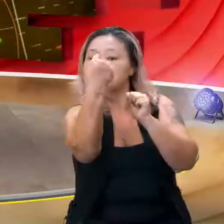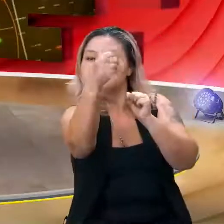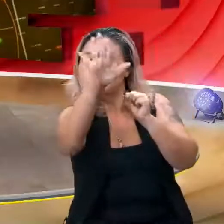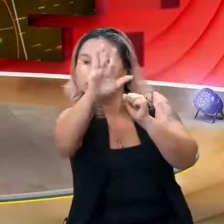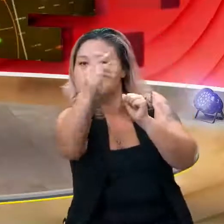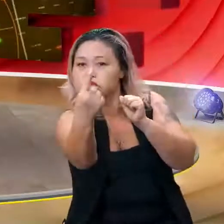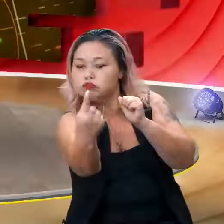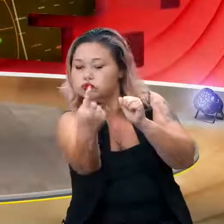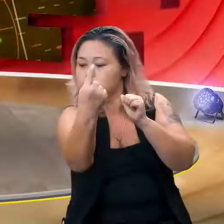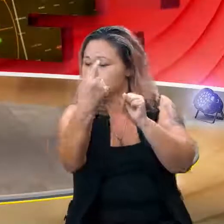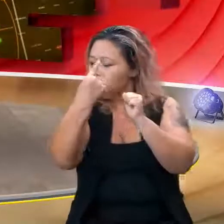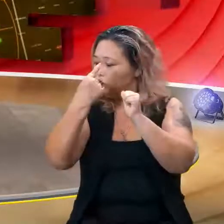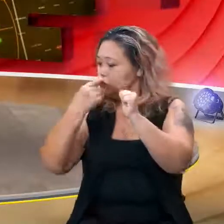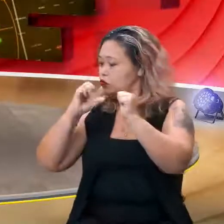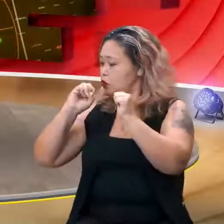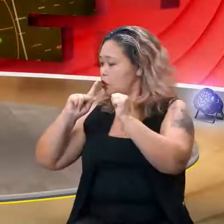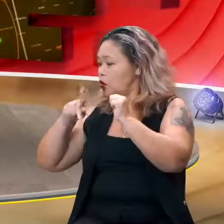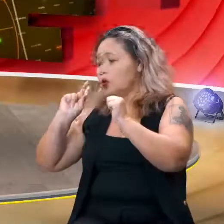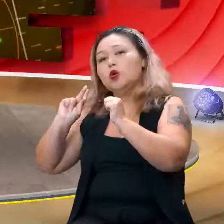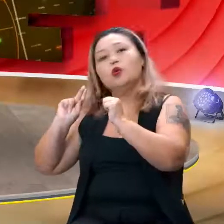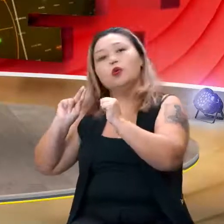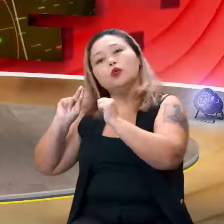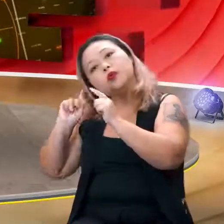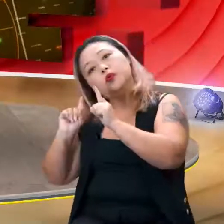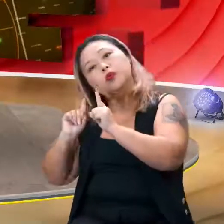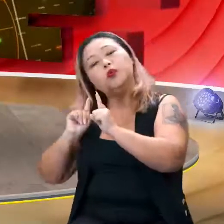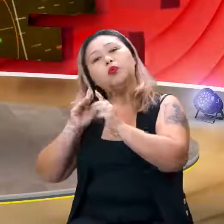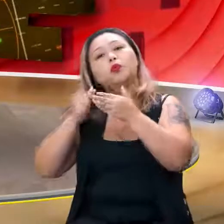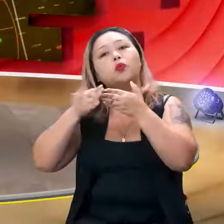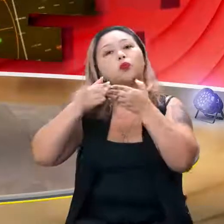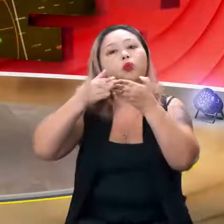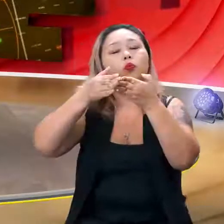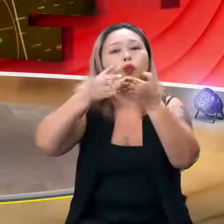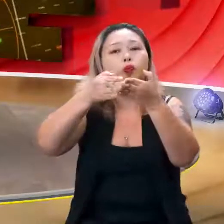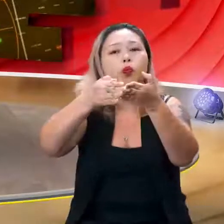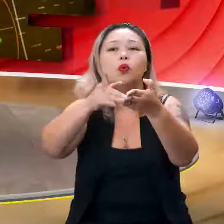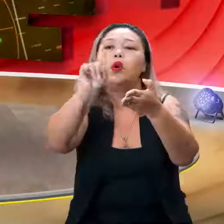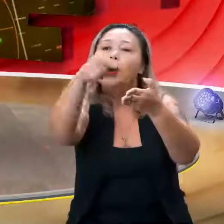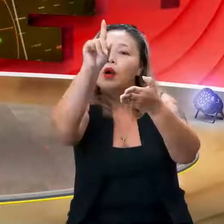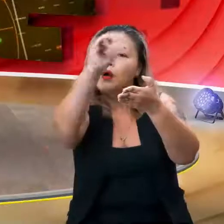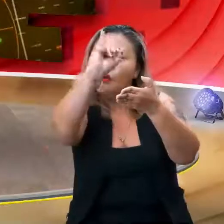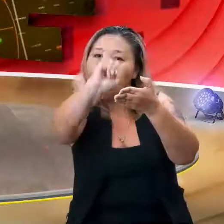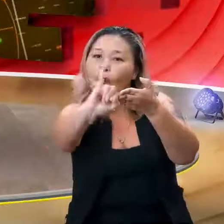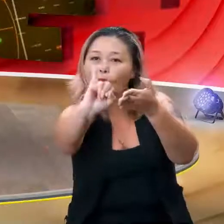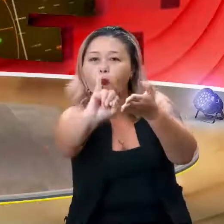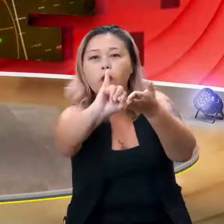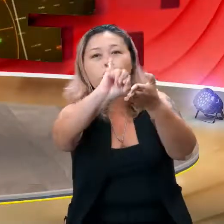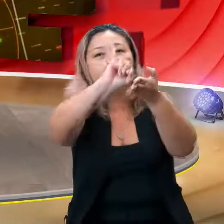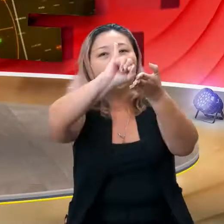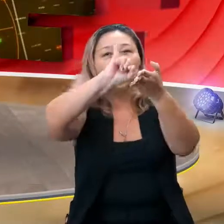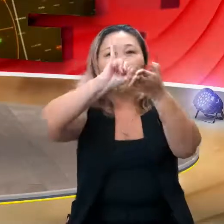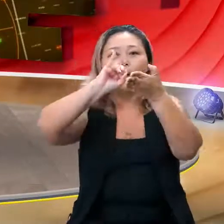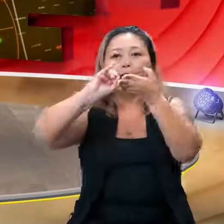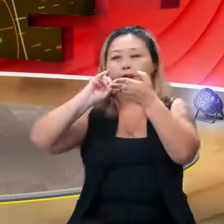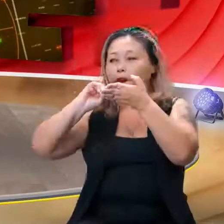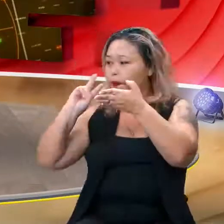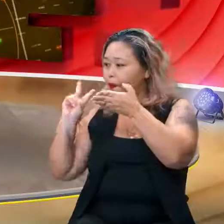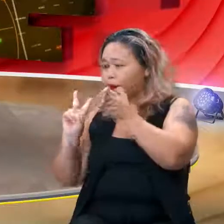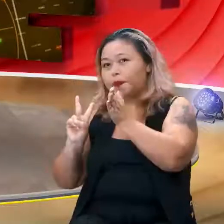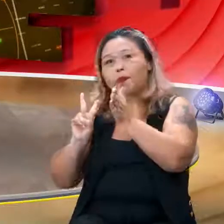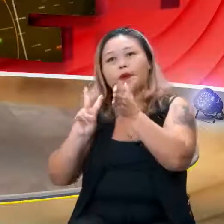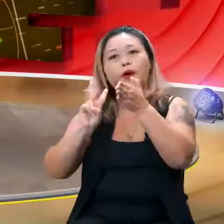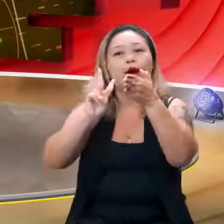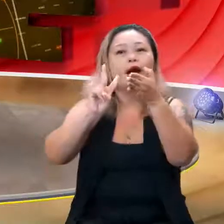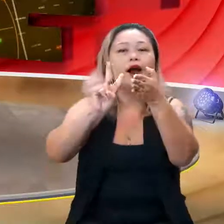barco para o de 80 quilos, né? A atravessar. E aí veio aquele de menor peso buscar o outro que estava do outro lado. Com três